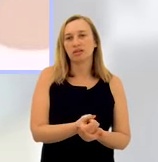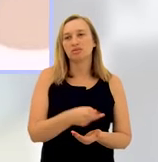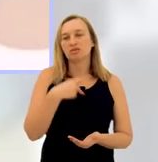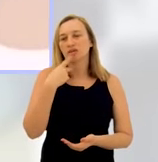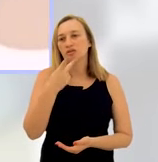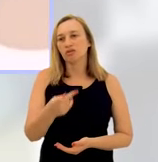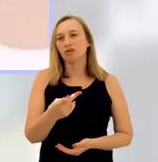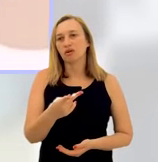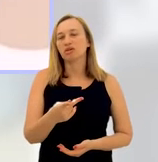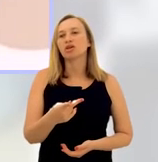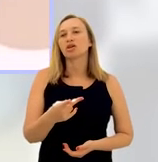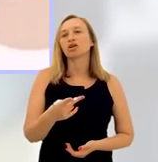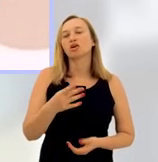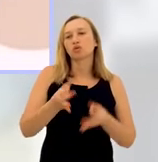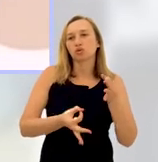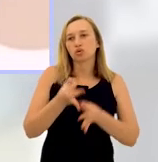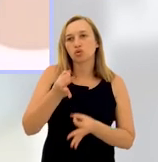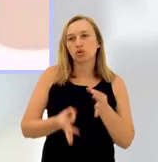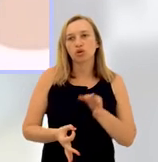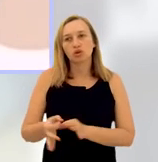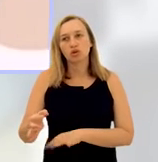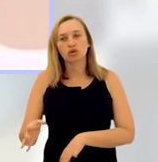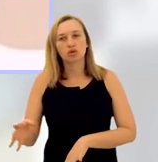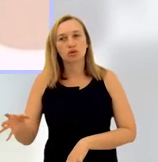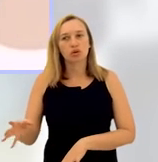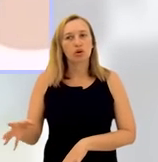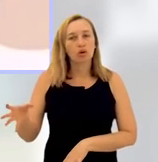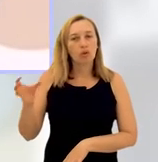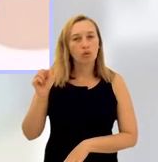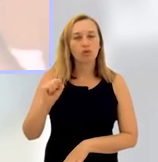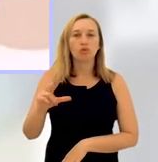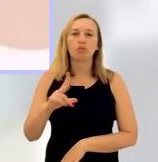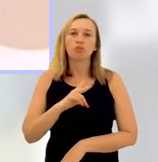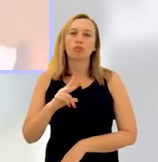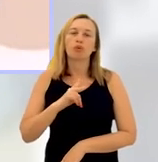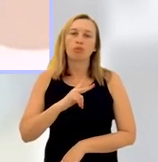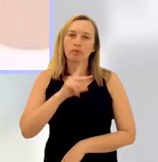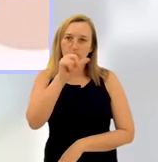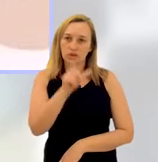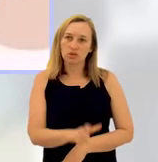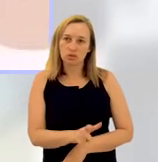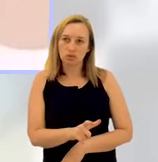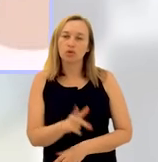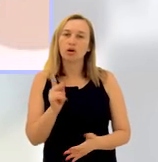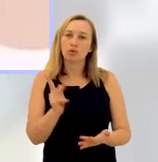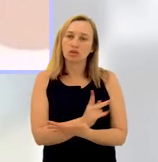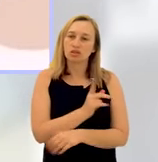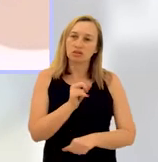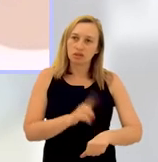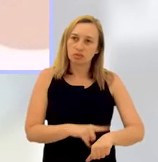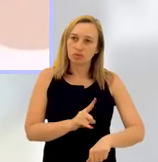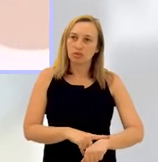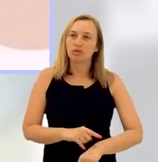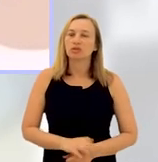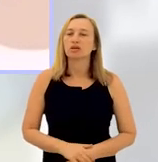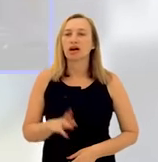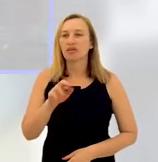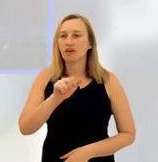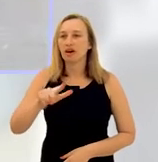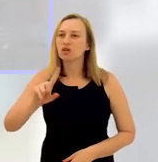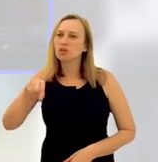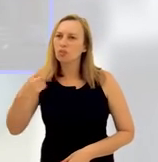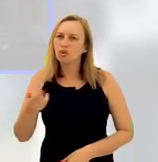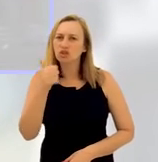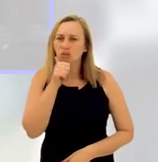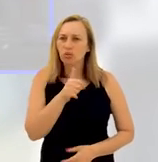sobre a agressão e a juiz ou o juiz apreciar da própria boca da vítima, o que aconteceu naquele caso.